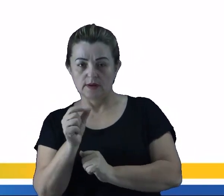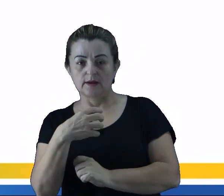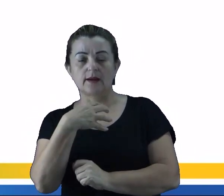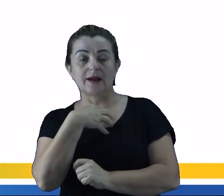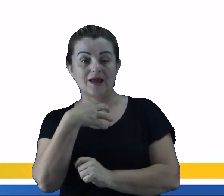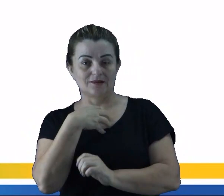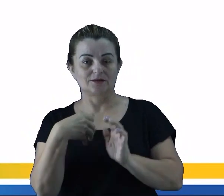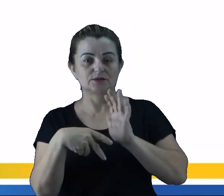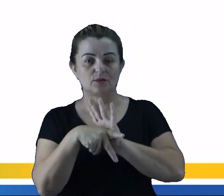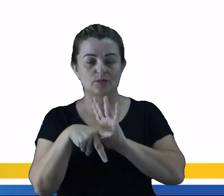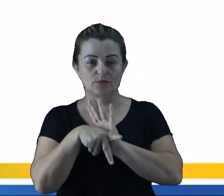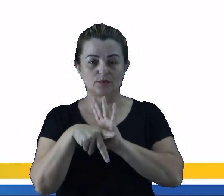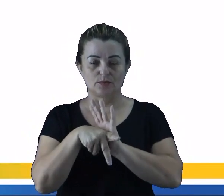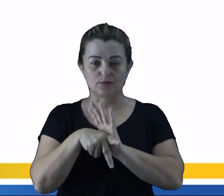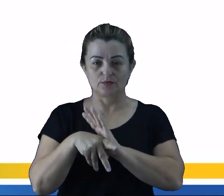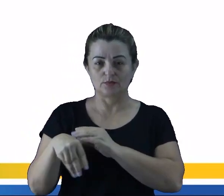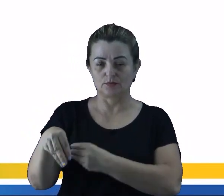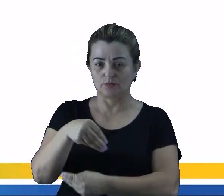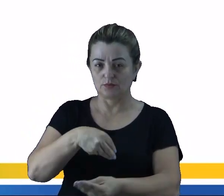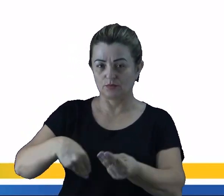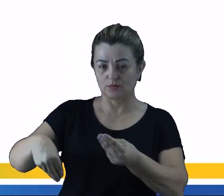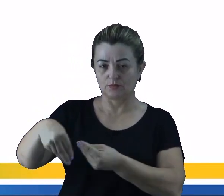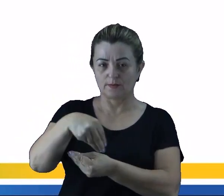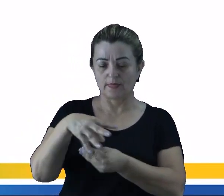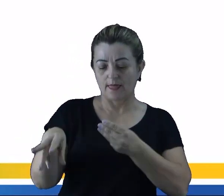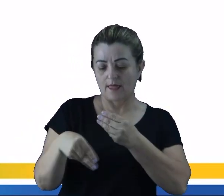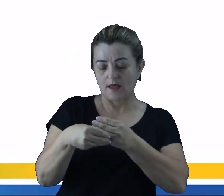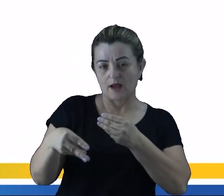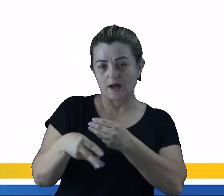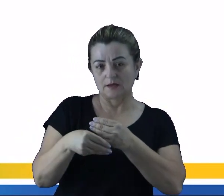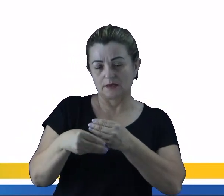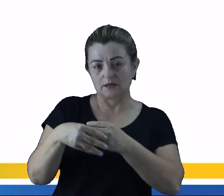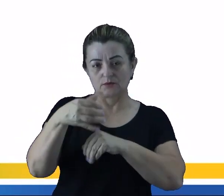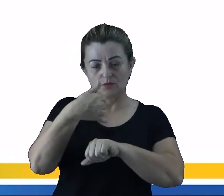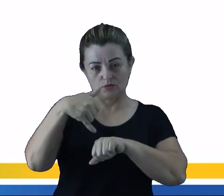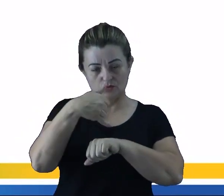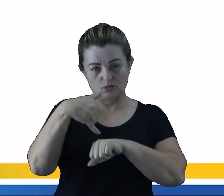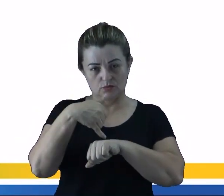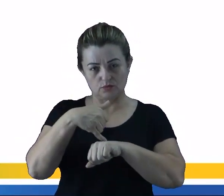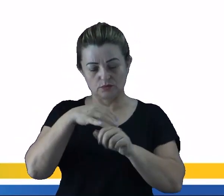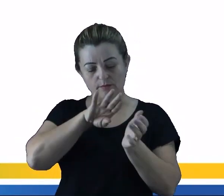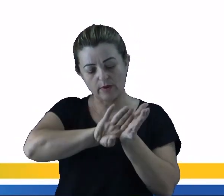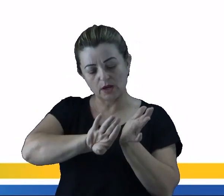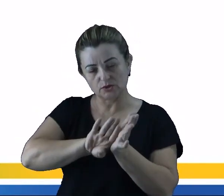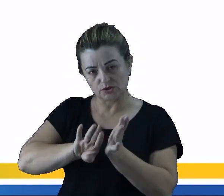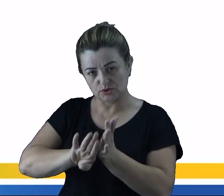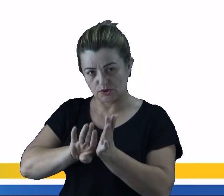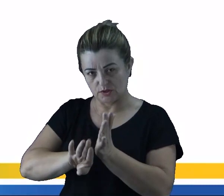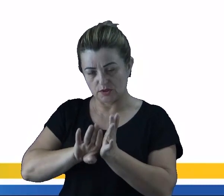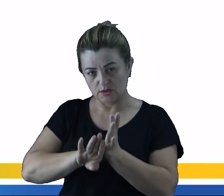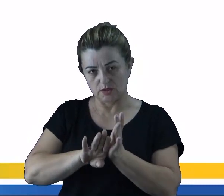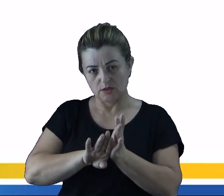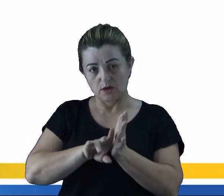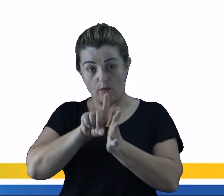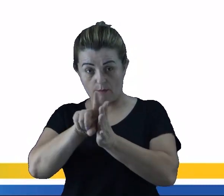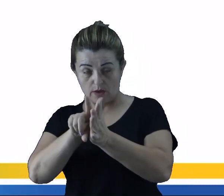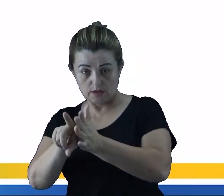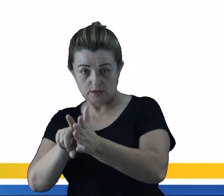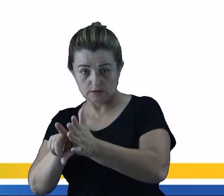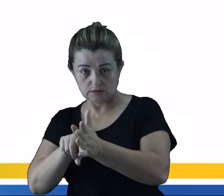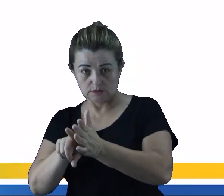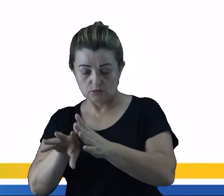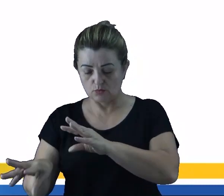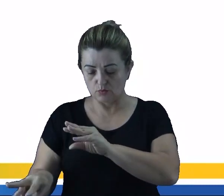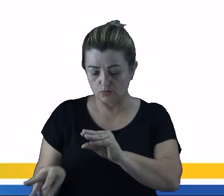características, interagindo, formando ali agregados com o petróleo. Para retirar esses agregados da água, os pesquisadores